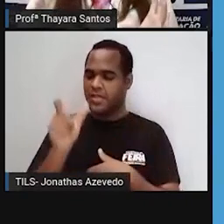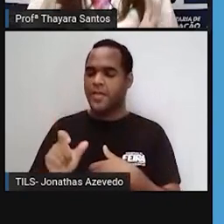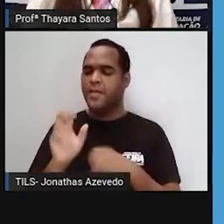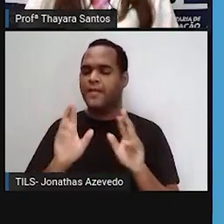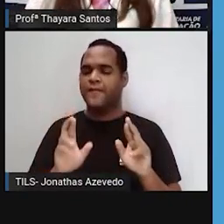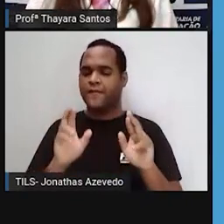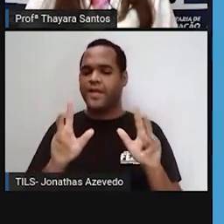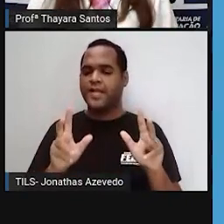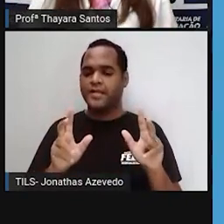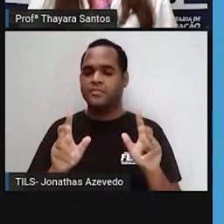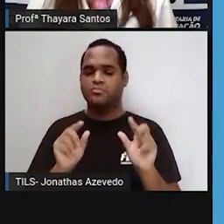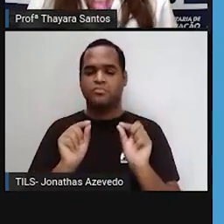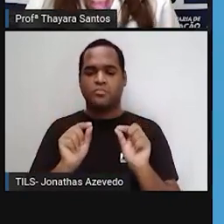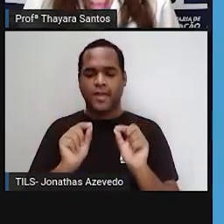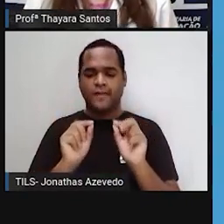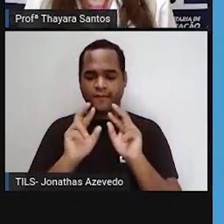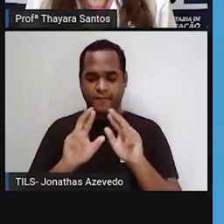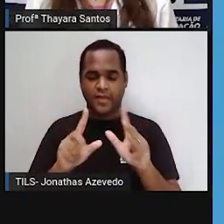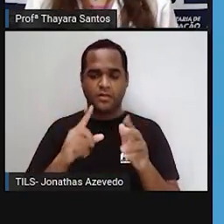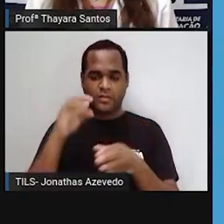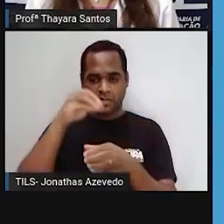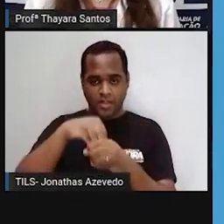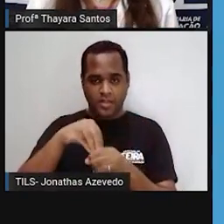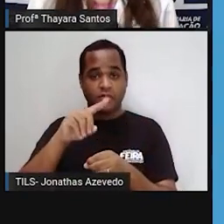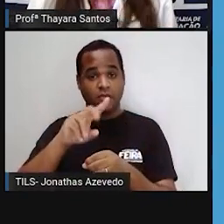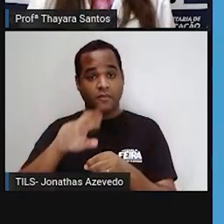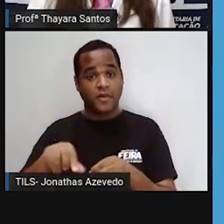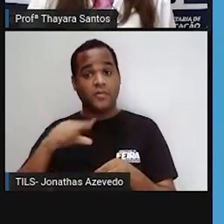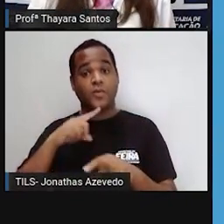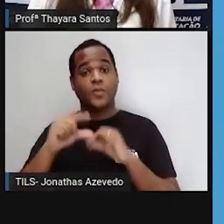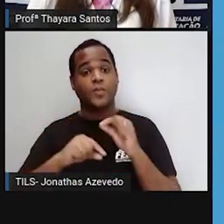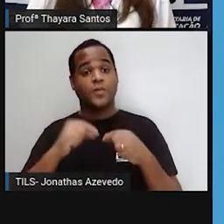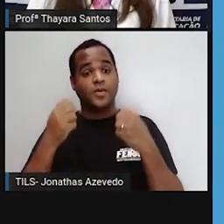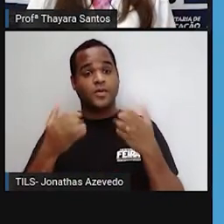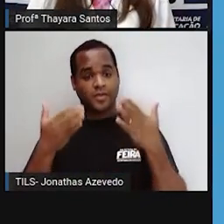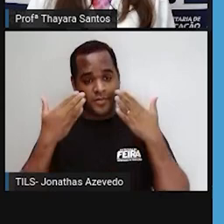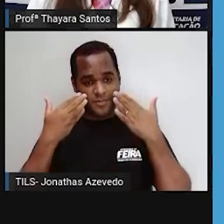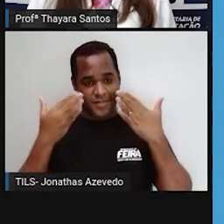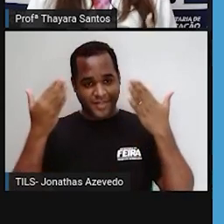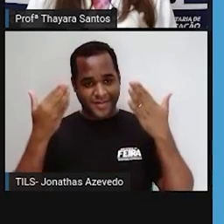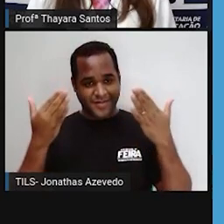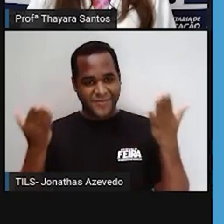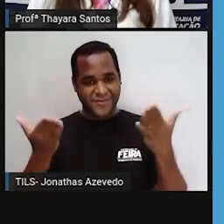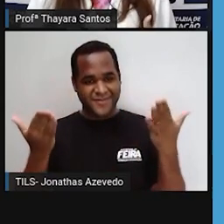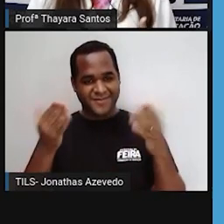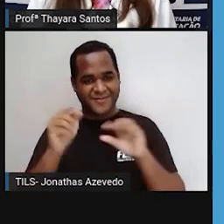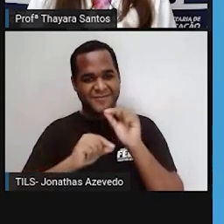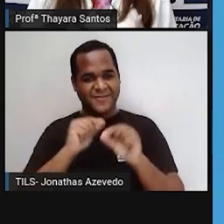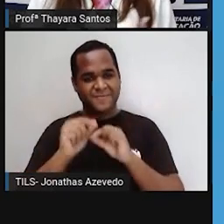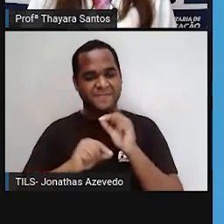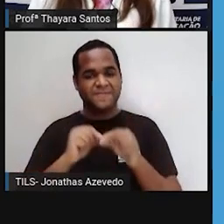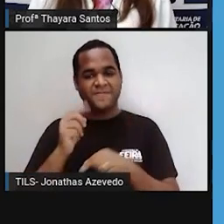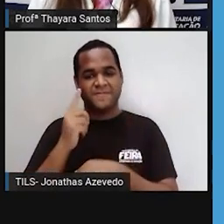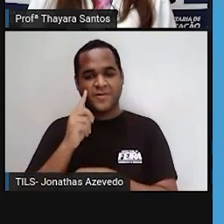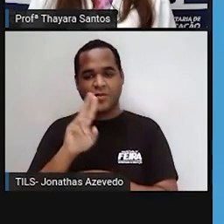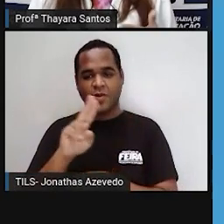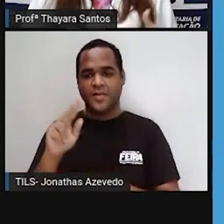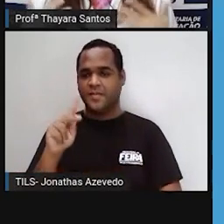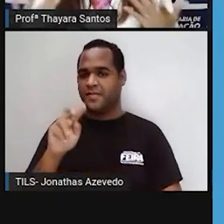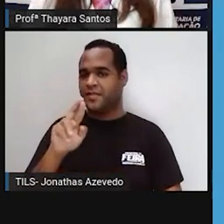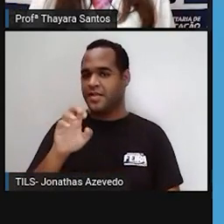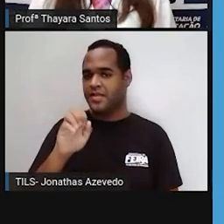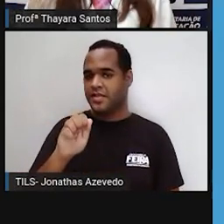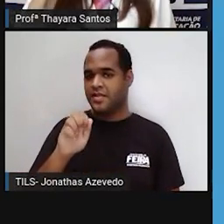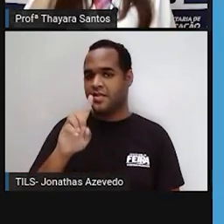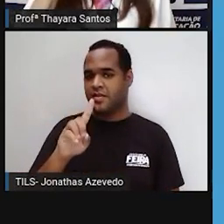diferente, eu acho, que tem aí dentro desses ecossistemas terrestres que eu estou apresentando pra vocês hoje, é o termo pradarias, né? O